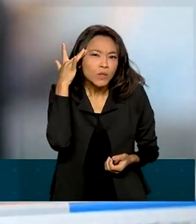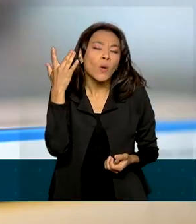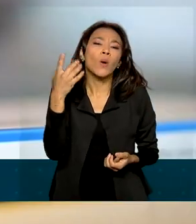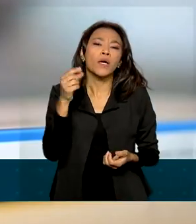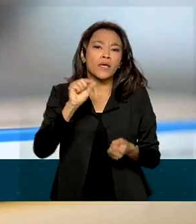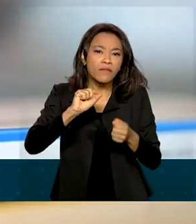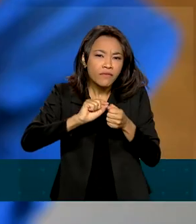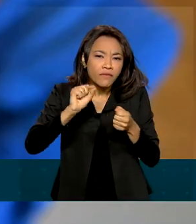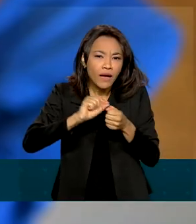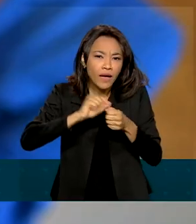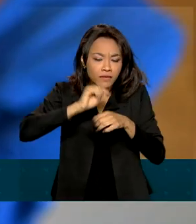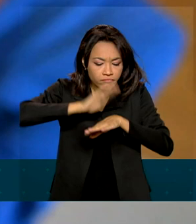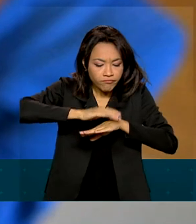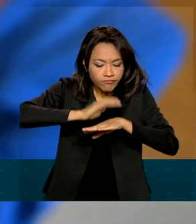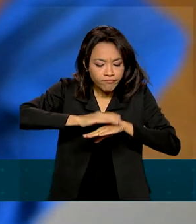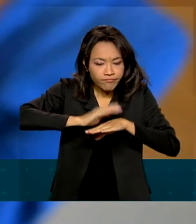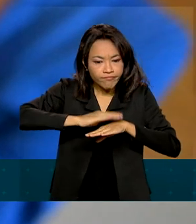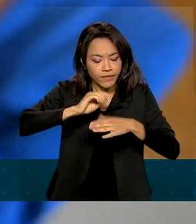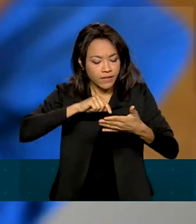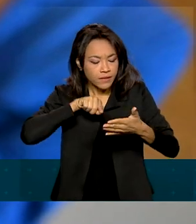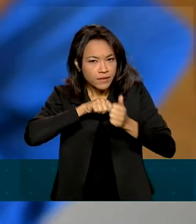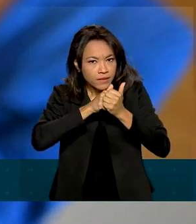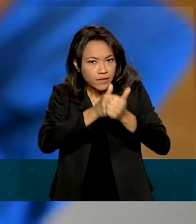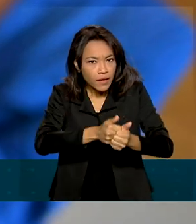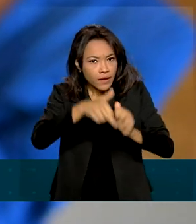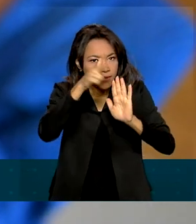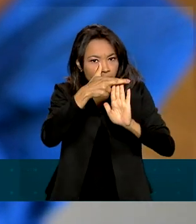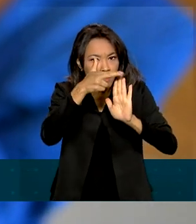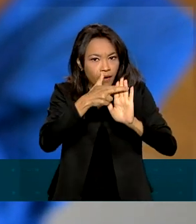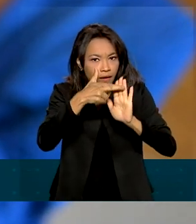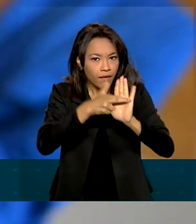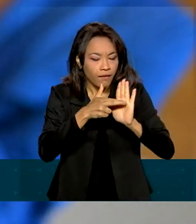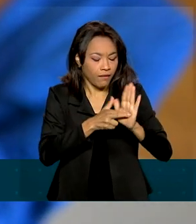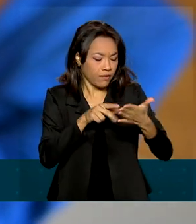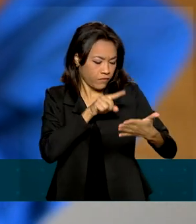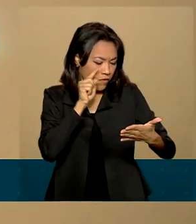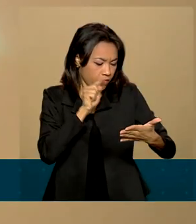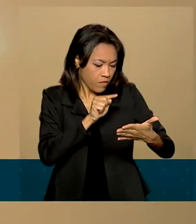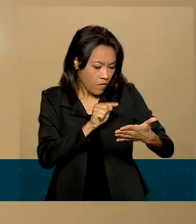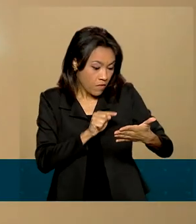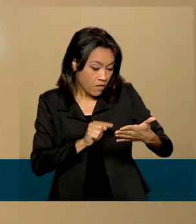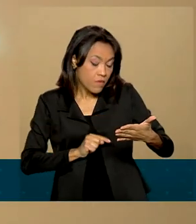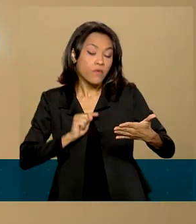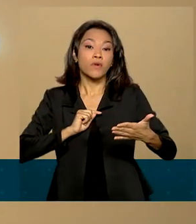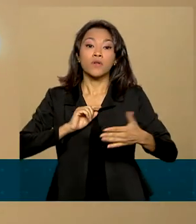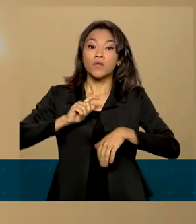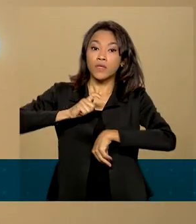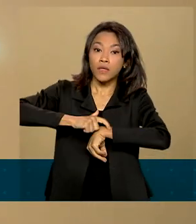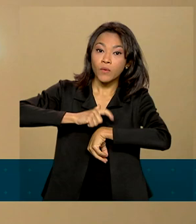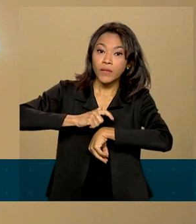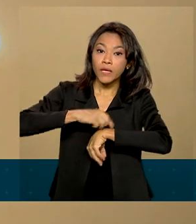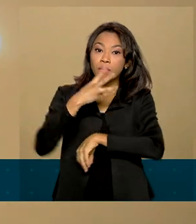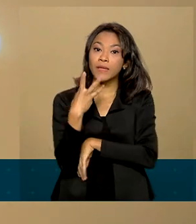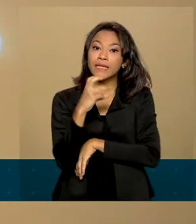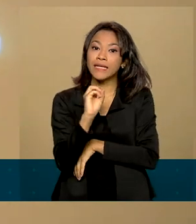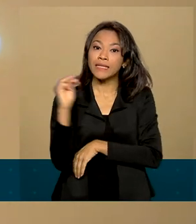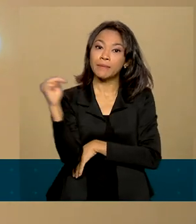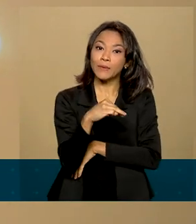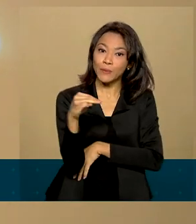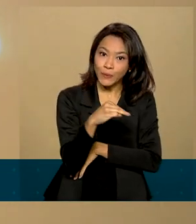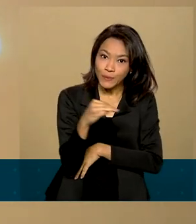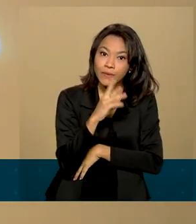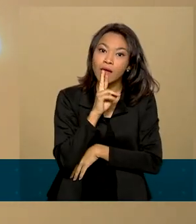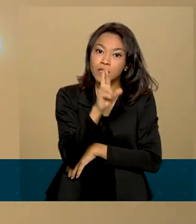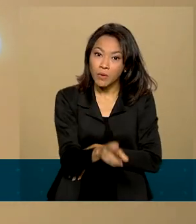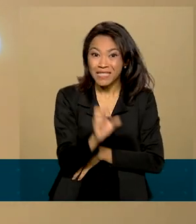própria amostra e segue as instruções do fabricante. O resultado sai em até 30 minutos. Em caso